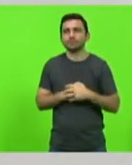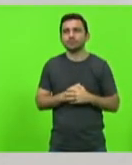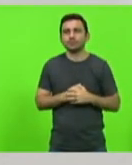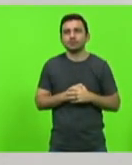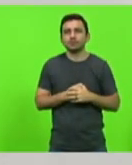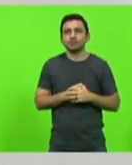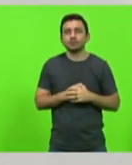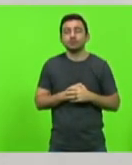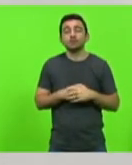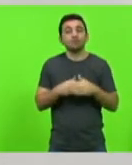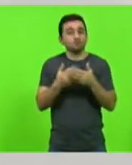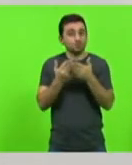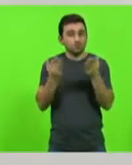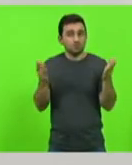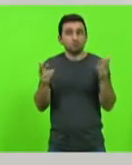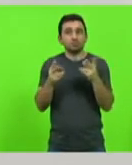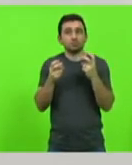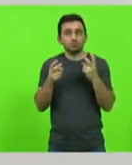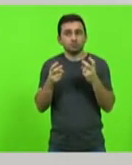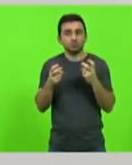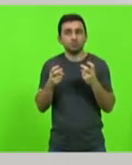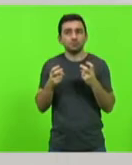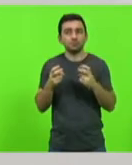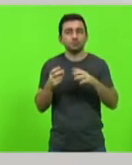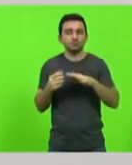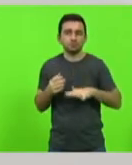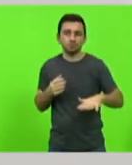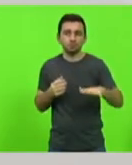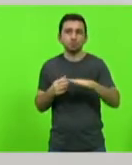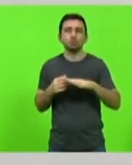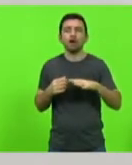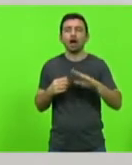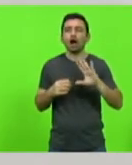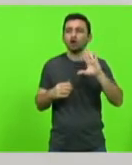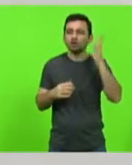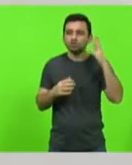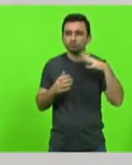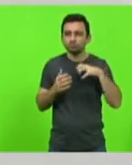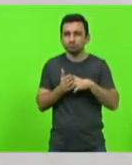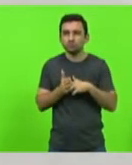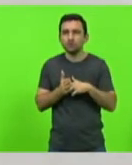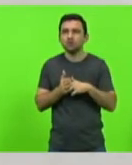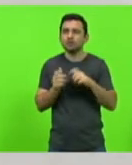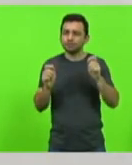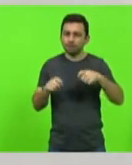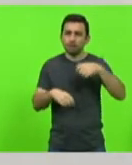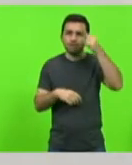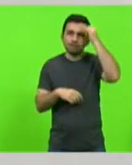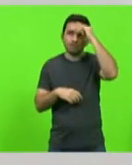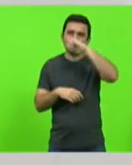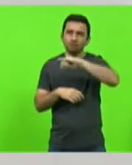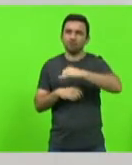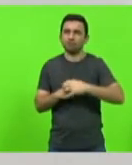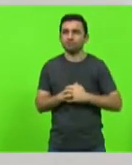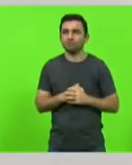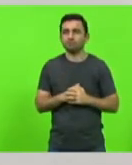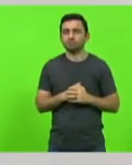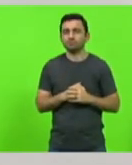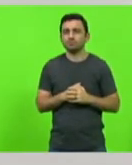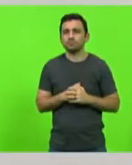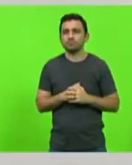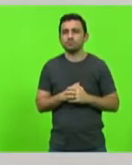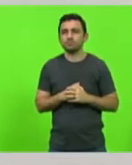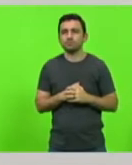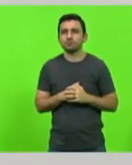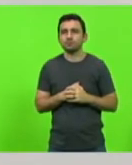e senhoras, de que todos esses acidentes são evitáveis. Esses acidentes